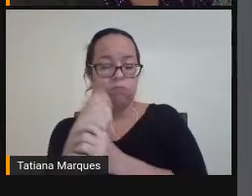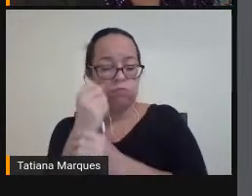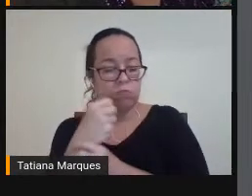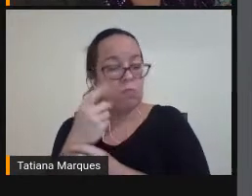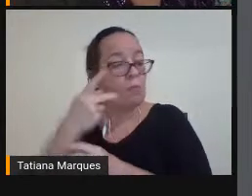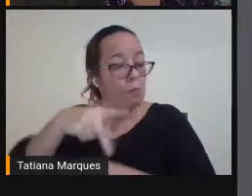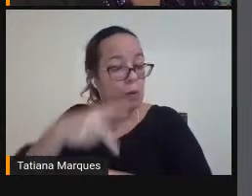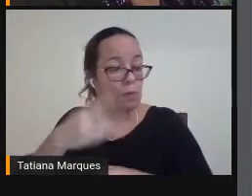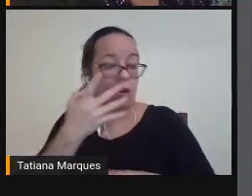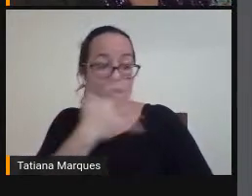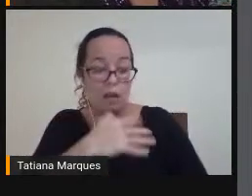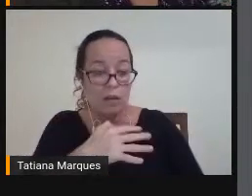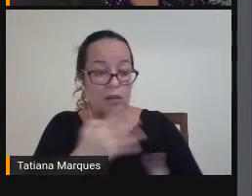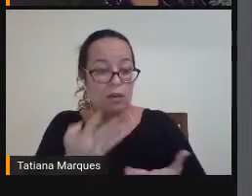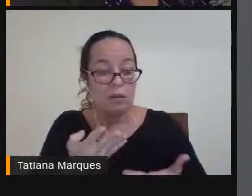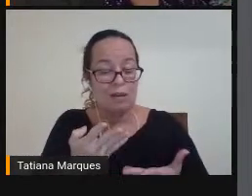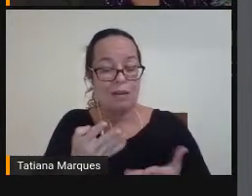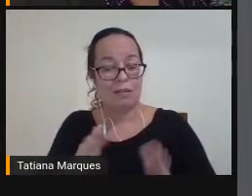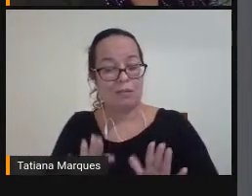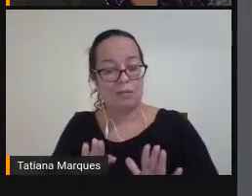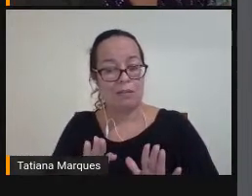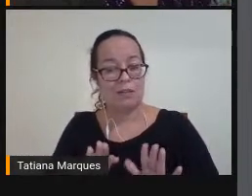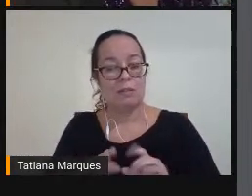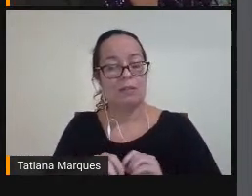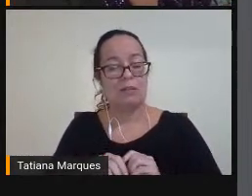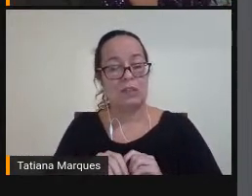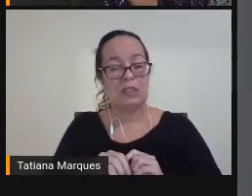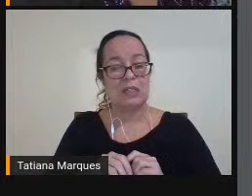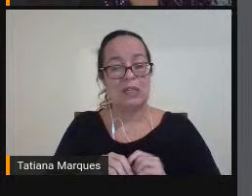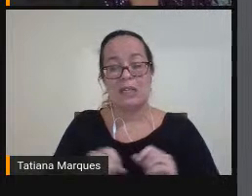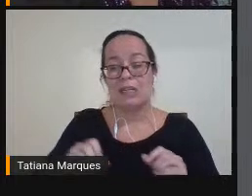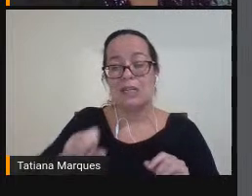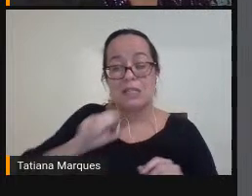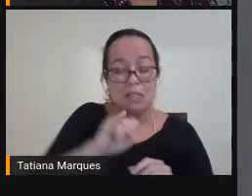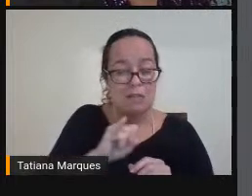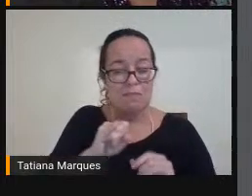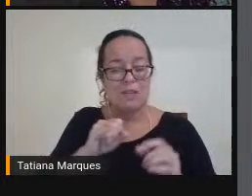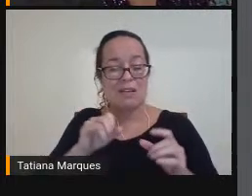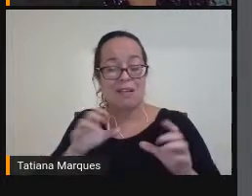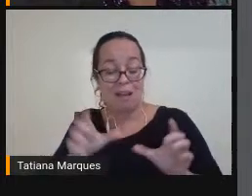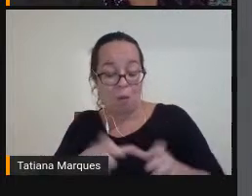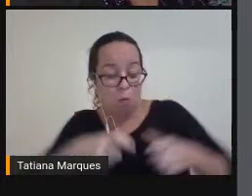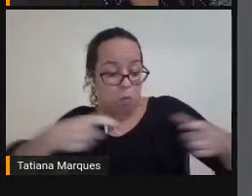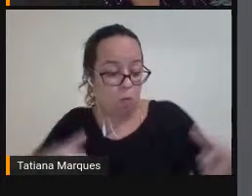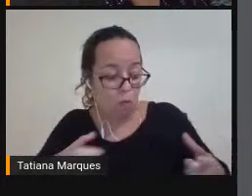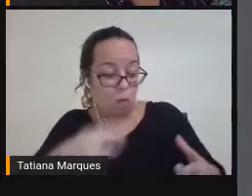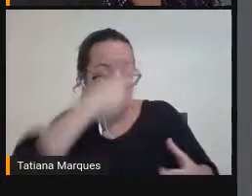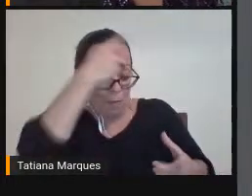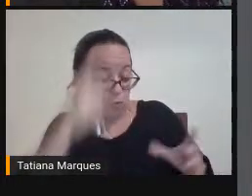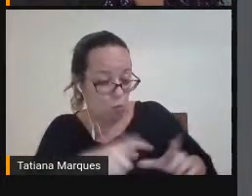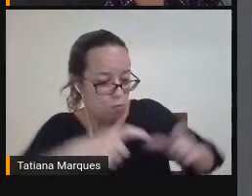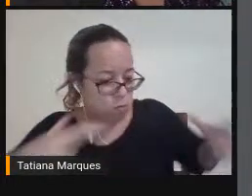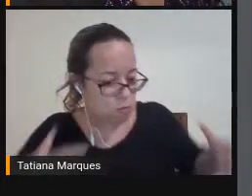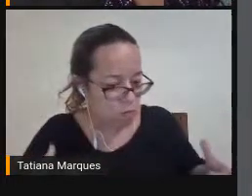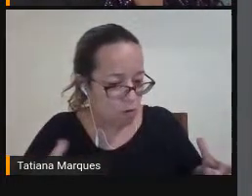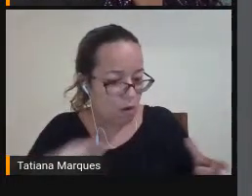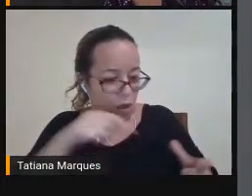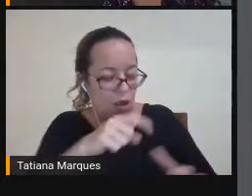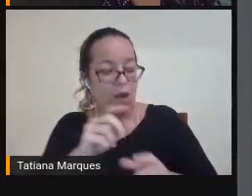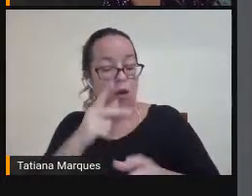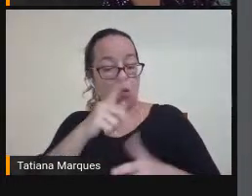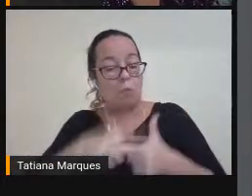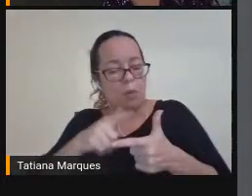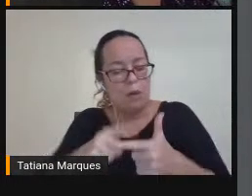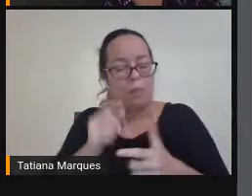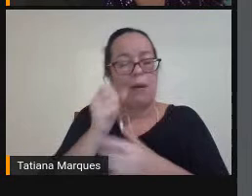Esses problemas Motores Em grande Parte Dessa População Também Se traduz Na